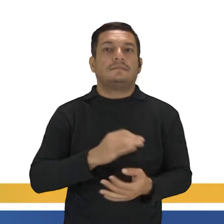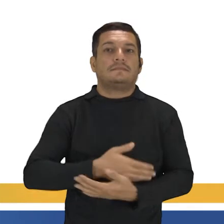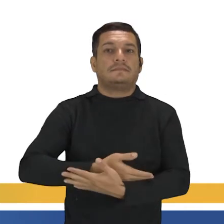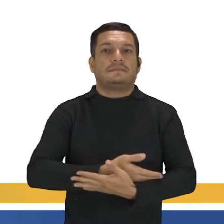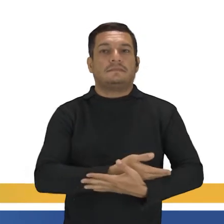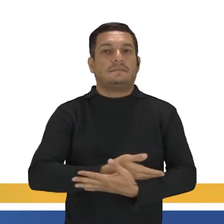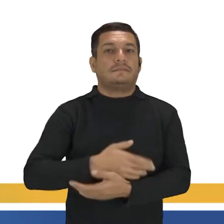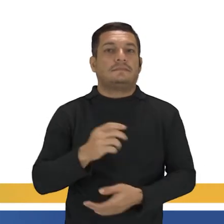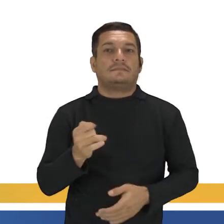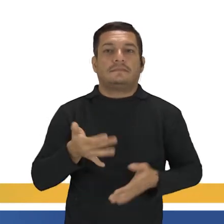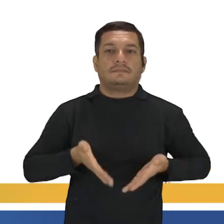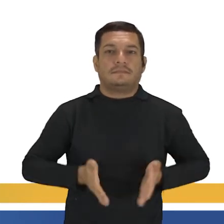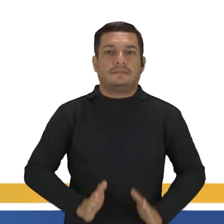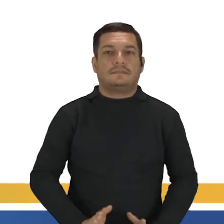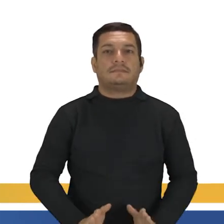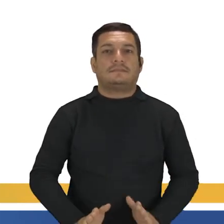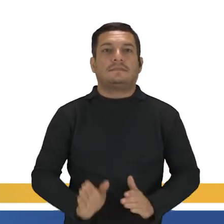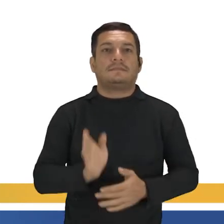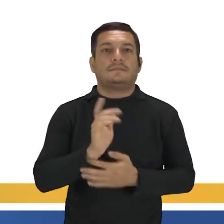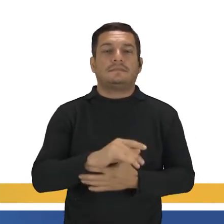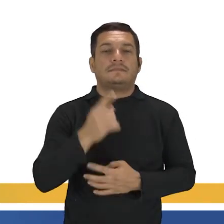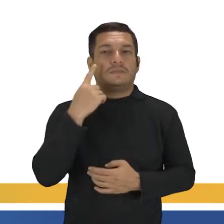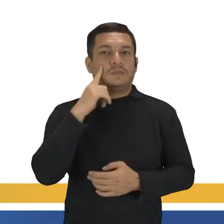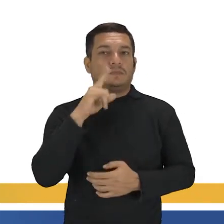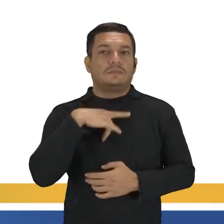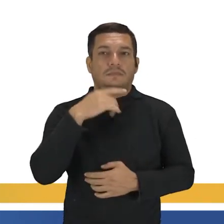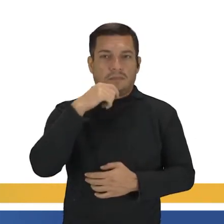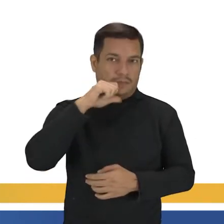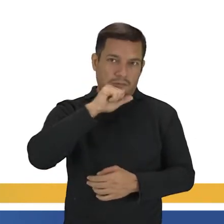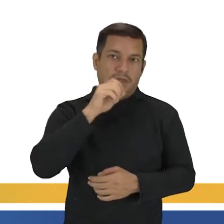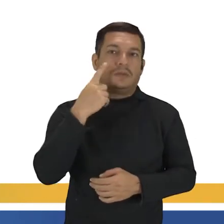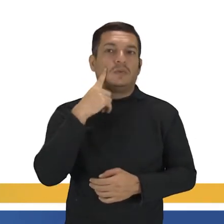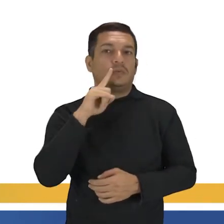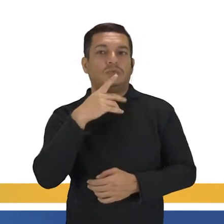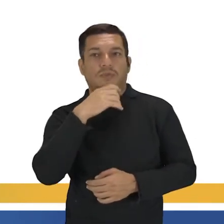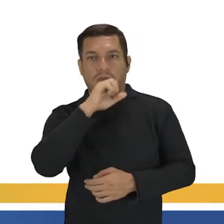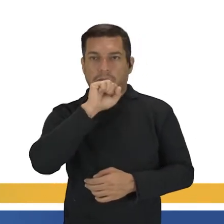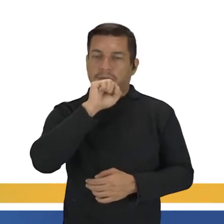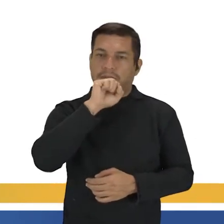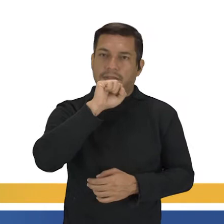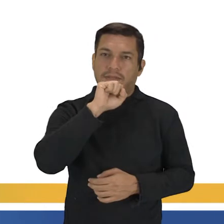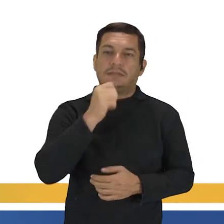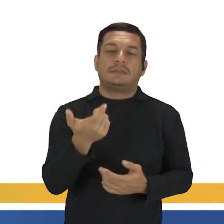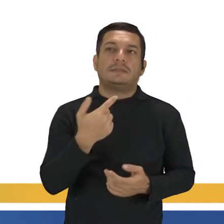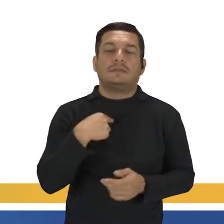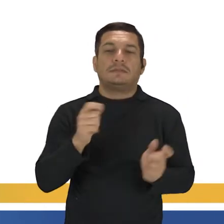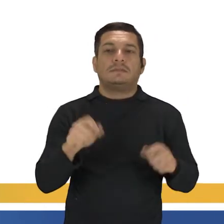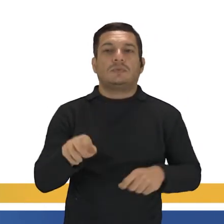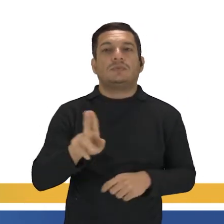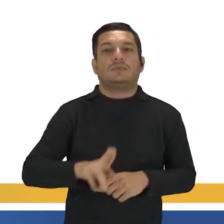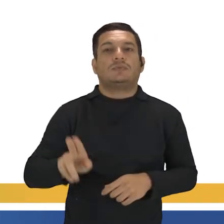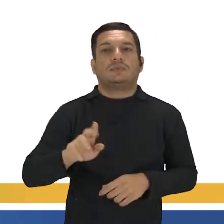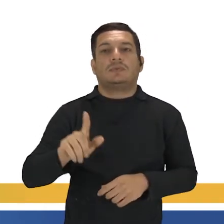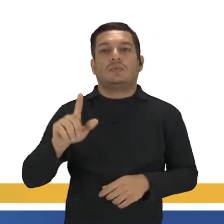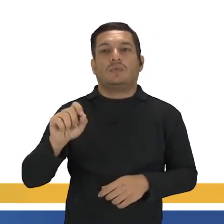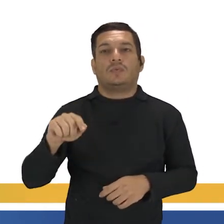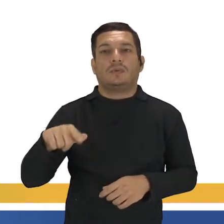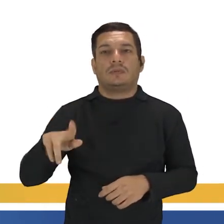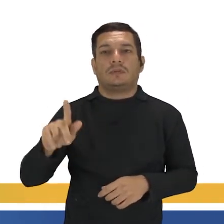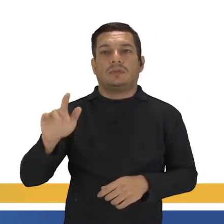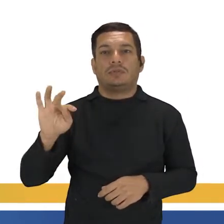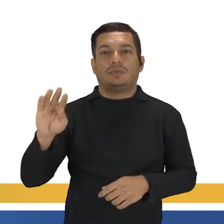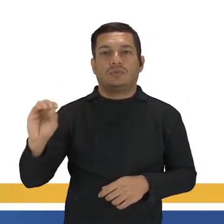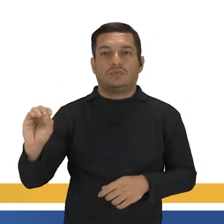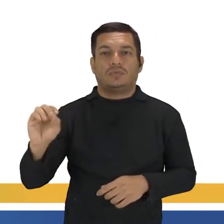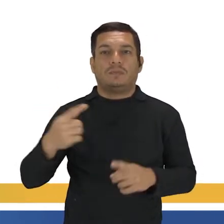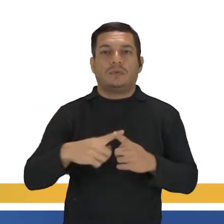vindo. Não é? Ah, um dia eu vou ser mãe. Um dia eu vou ser pai. Aí, eu posso usar o going to porque já é um